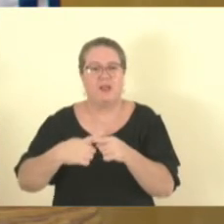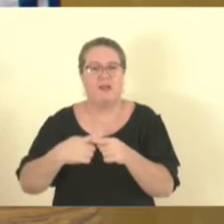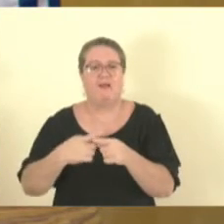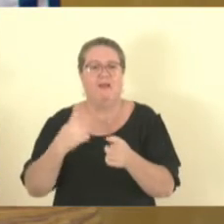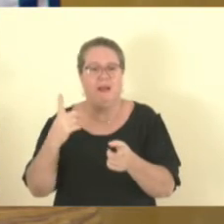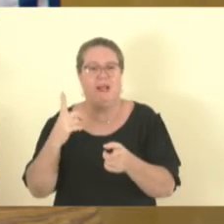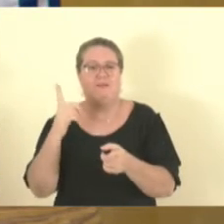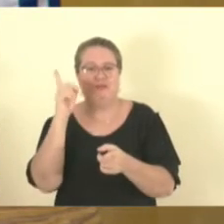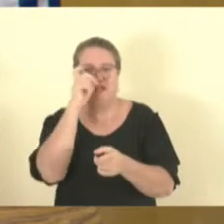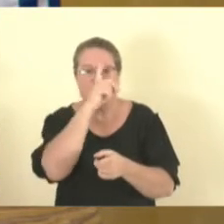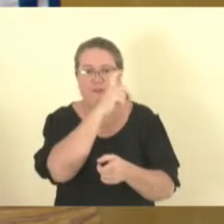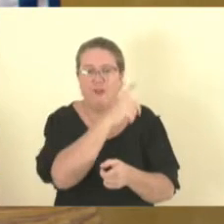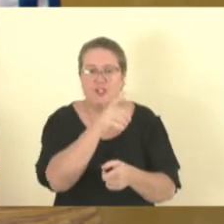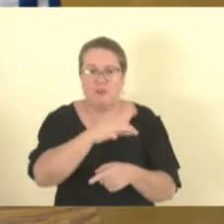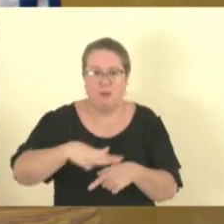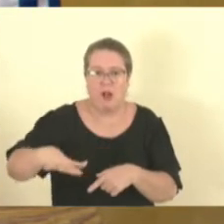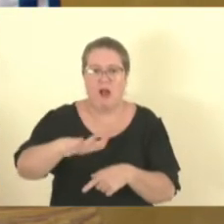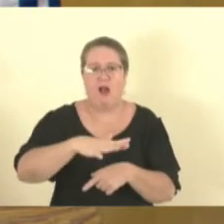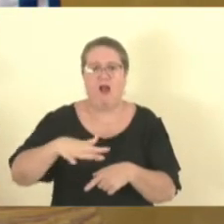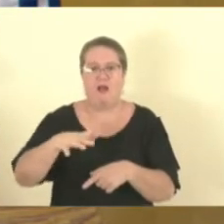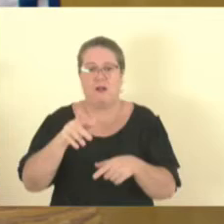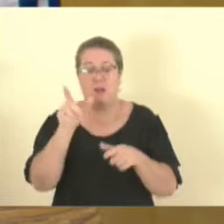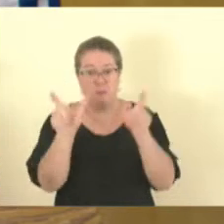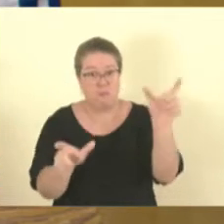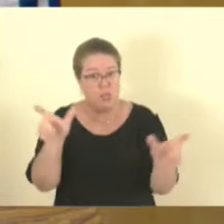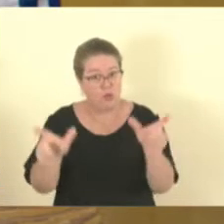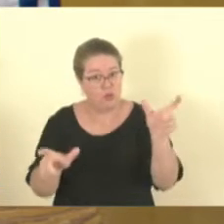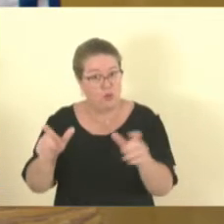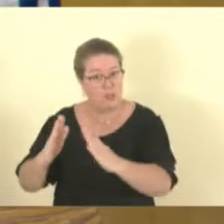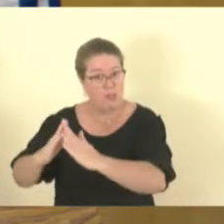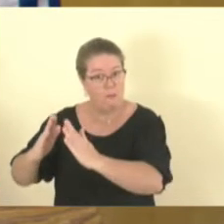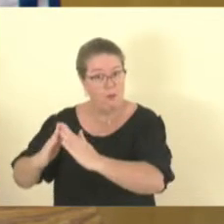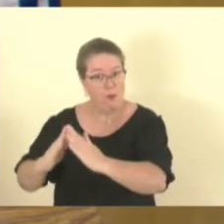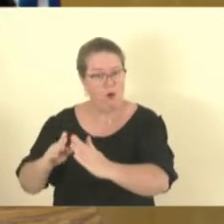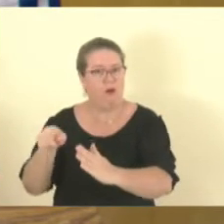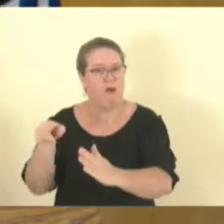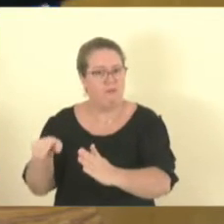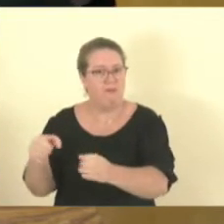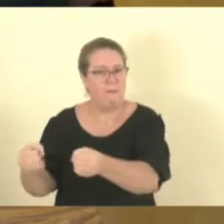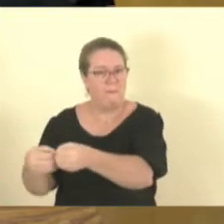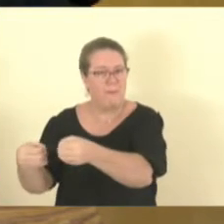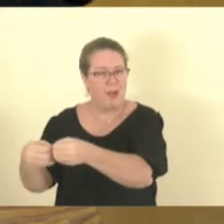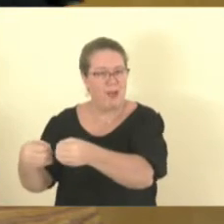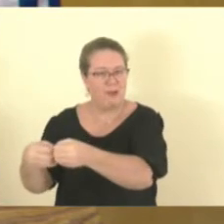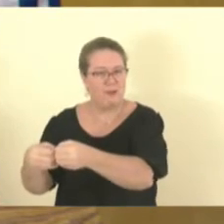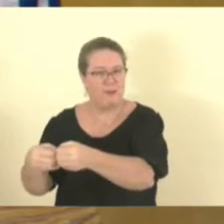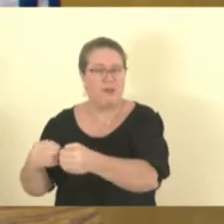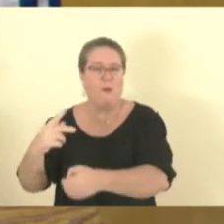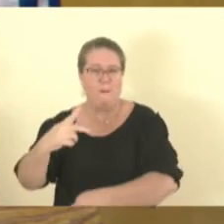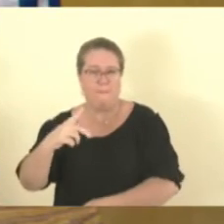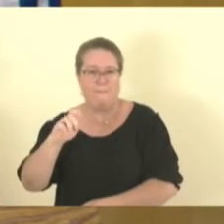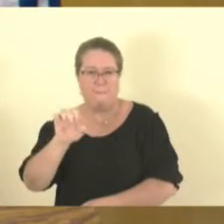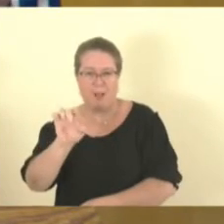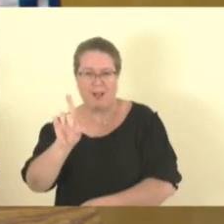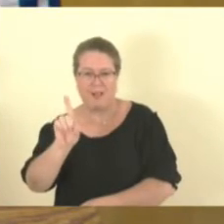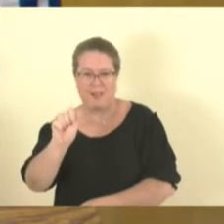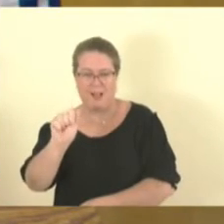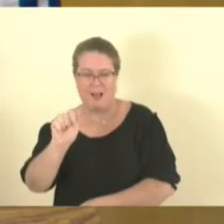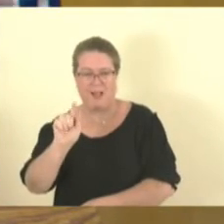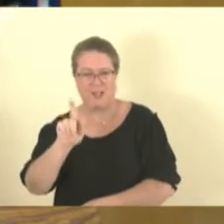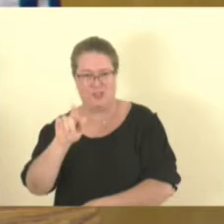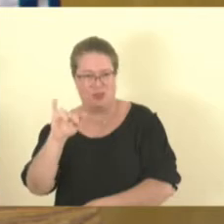à integridade física, o patrimônio das pessoas, agora não vão mais existir. Pedágio nunca mais. Então, muito obrigado, presidente,